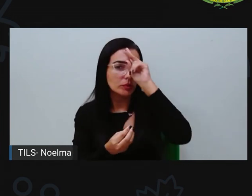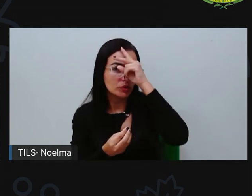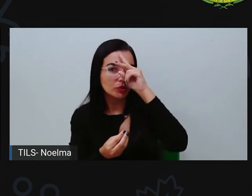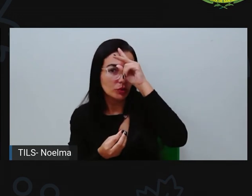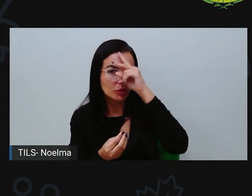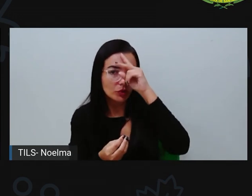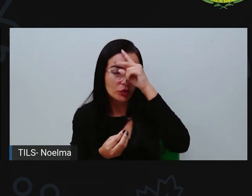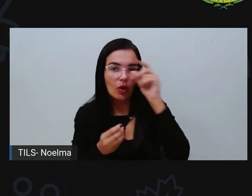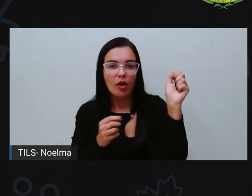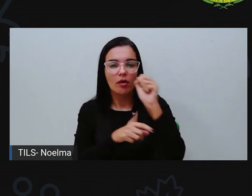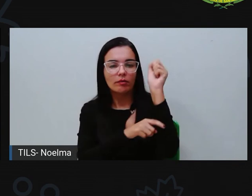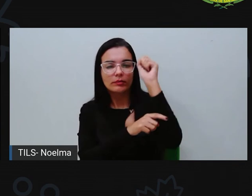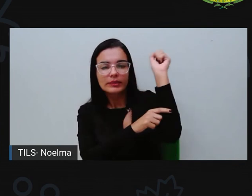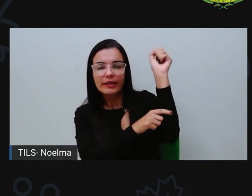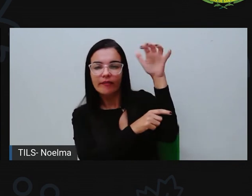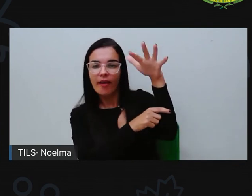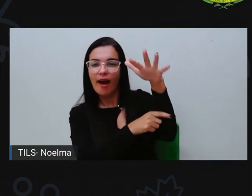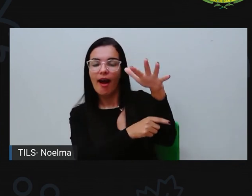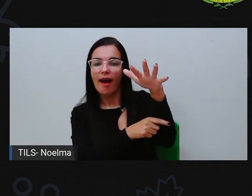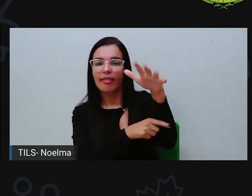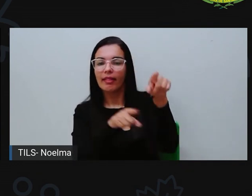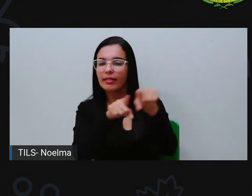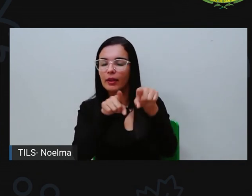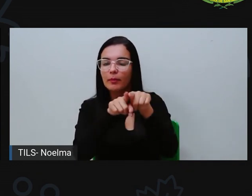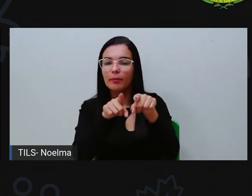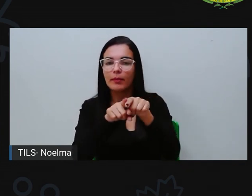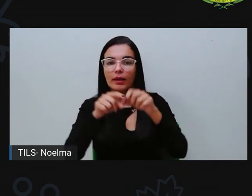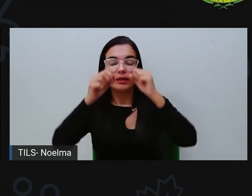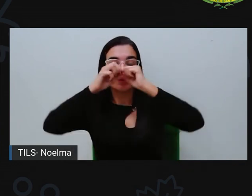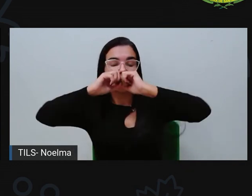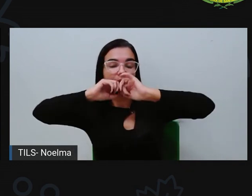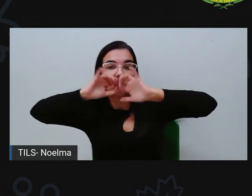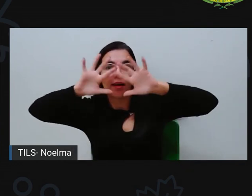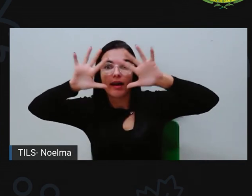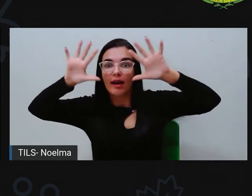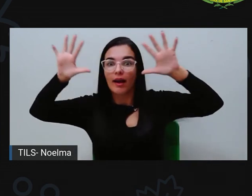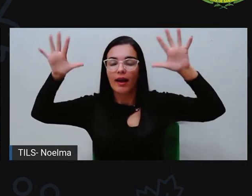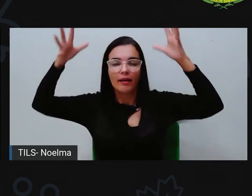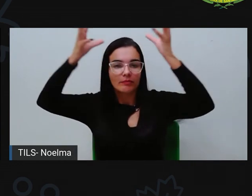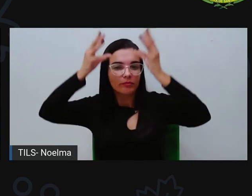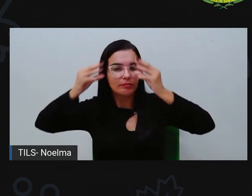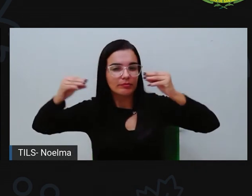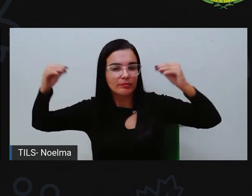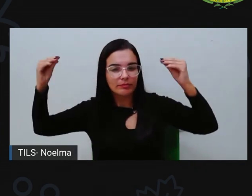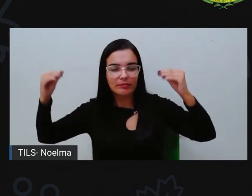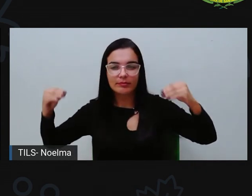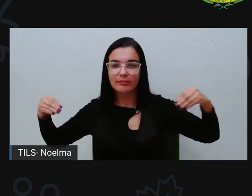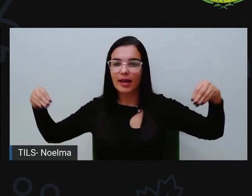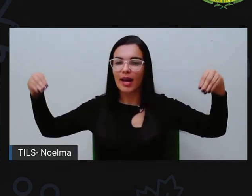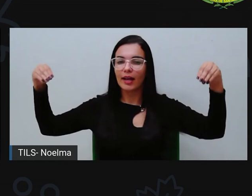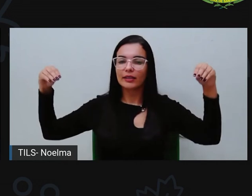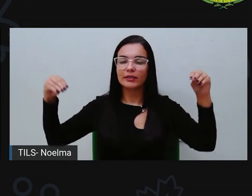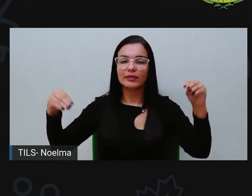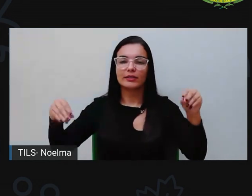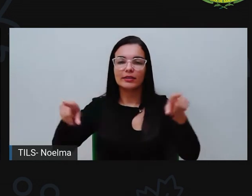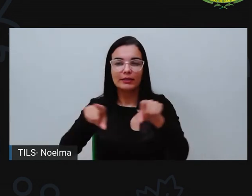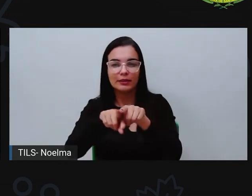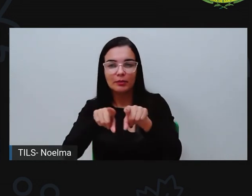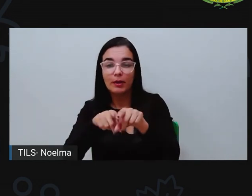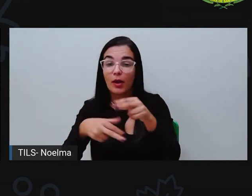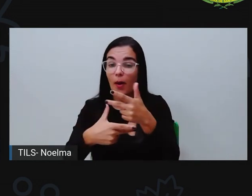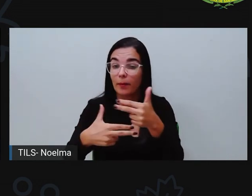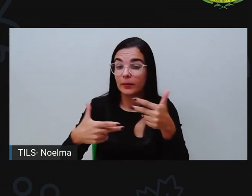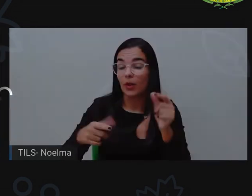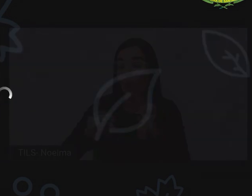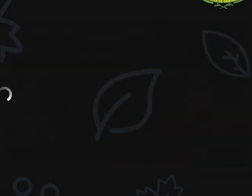personagens fantásticos aí dos contos de fadas, conheceram também os objetos fantásticos, o que seria isso,